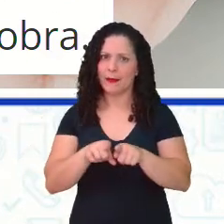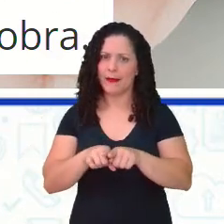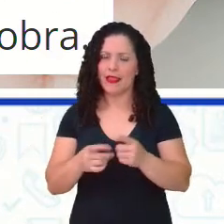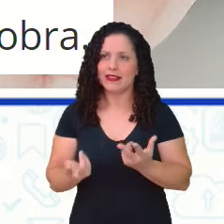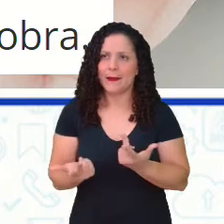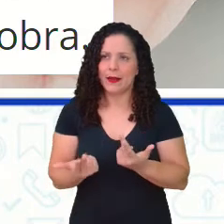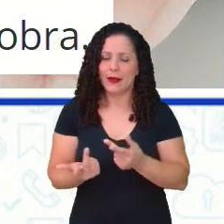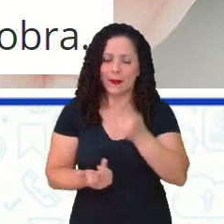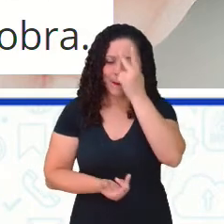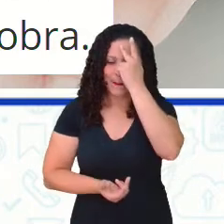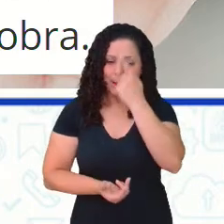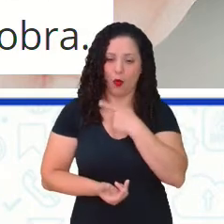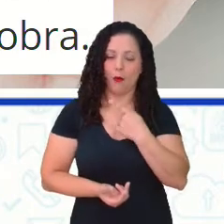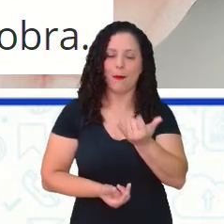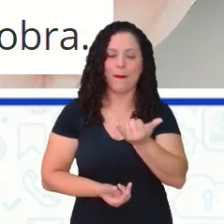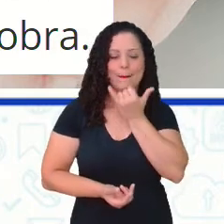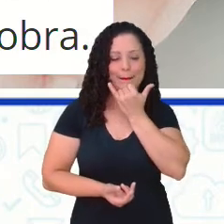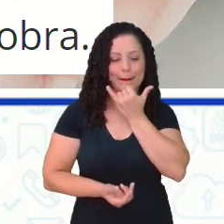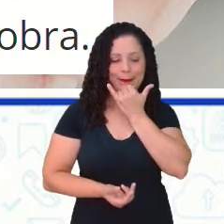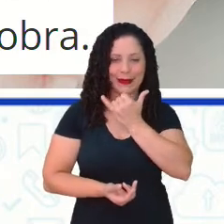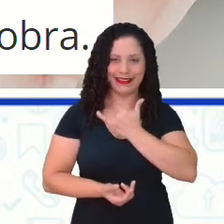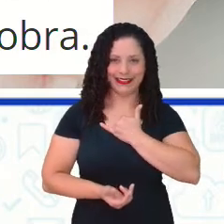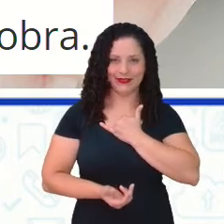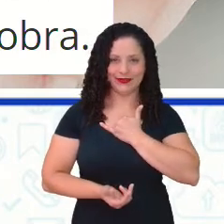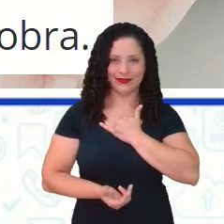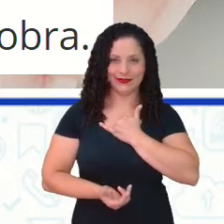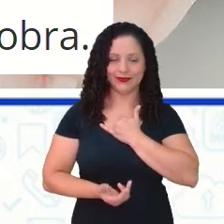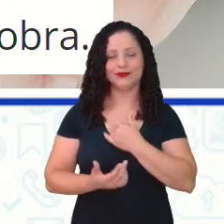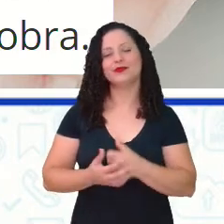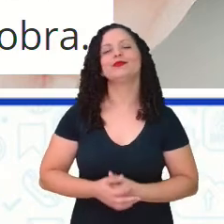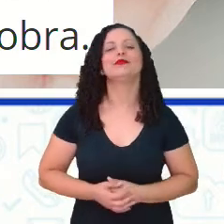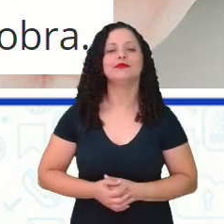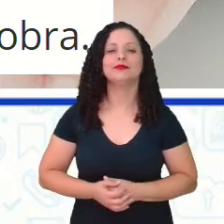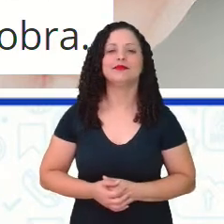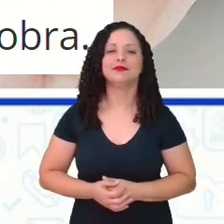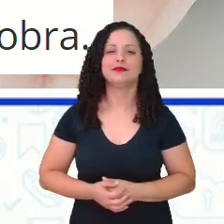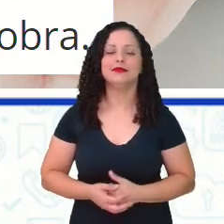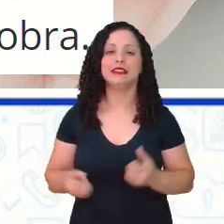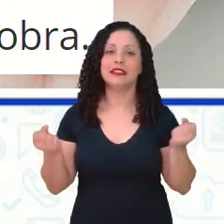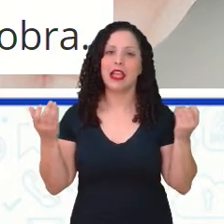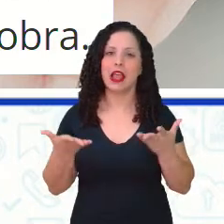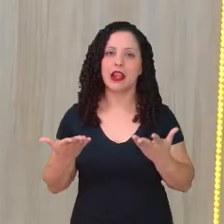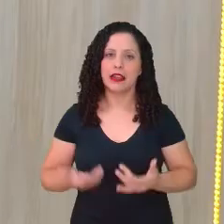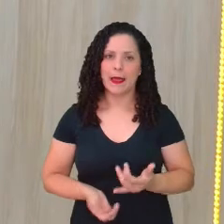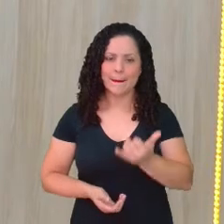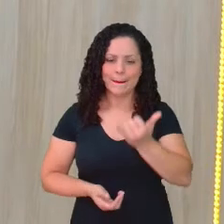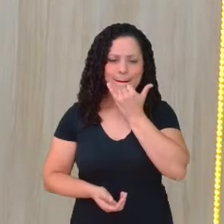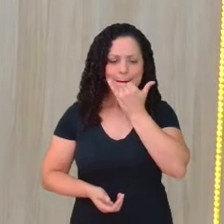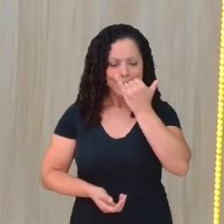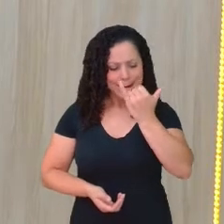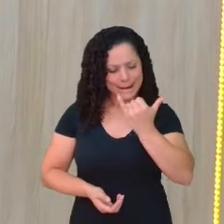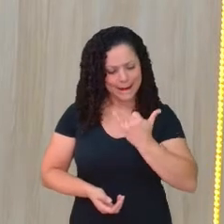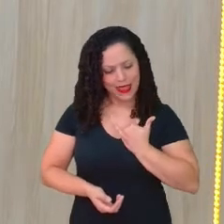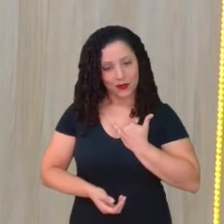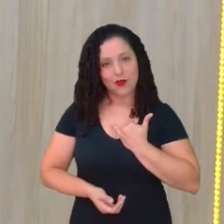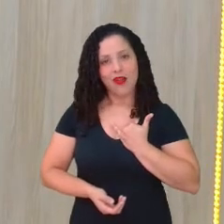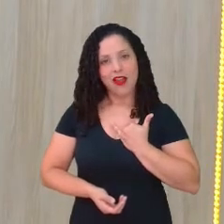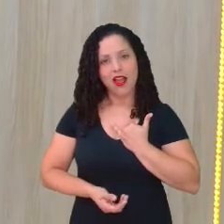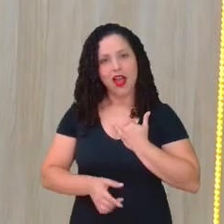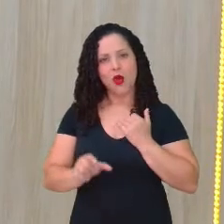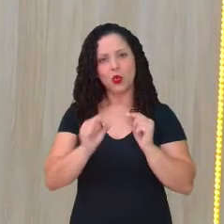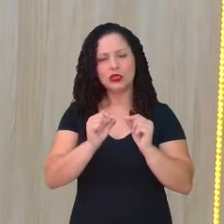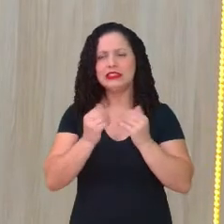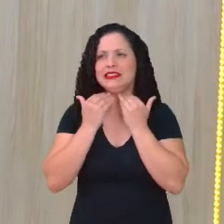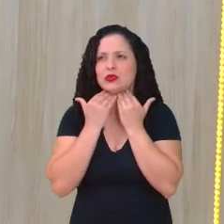mim mesmo com o que sobra. E aí, ela diz que ela deve se perdoar, não é? Por aquilo que ela não consegue